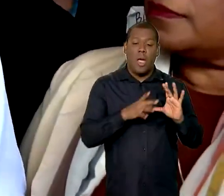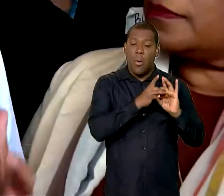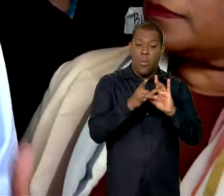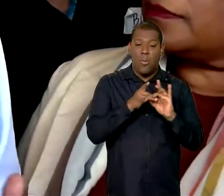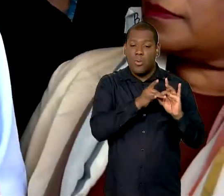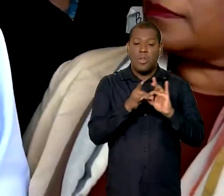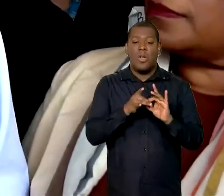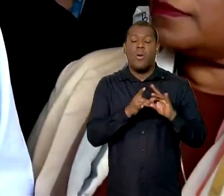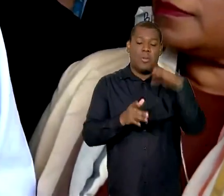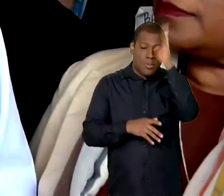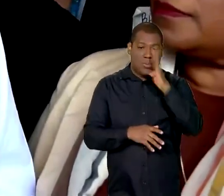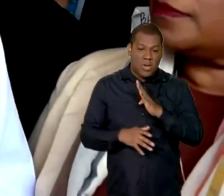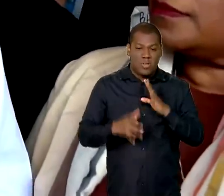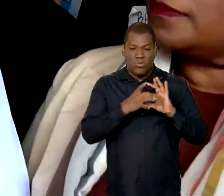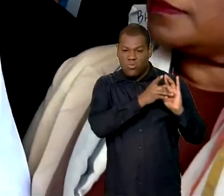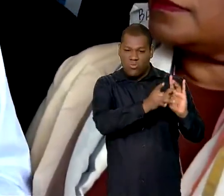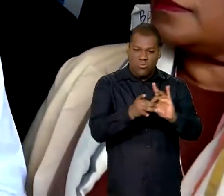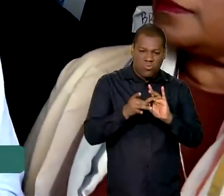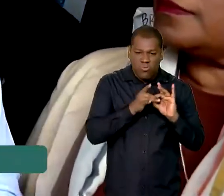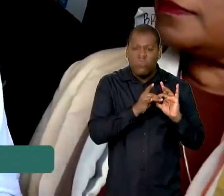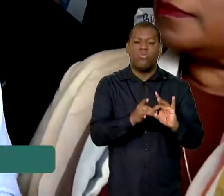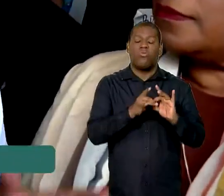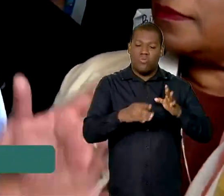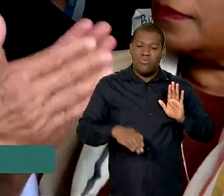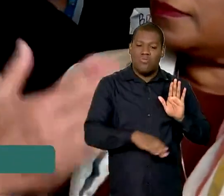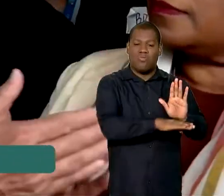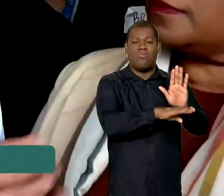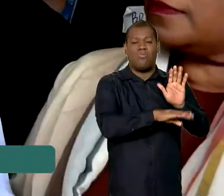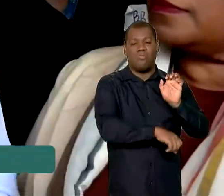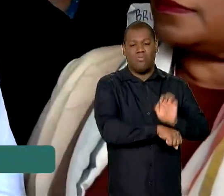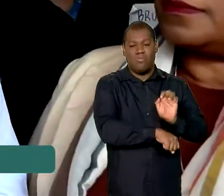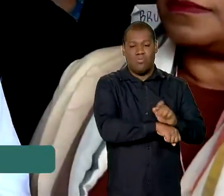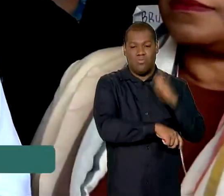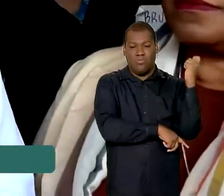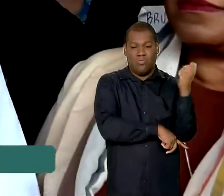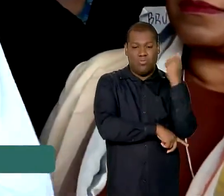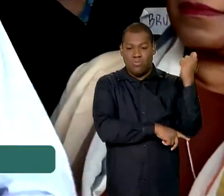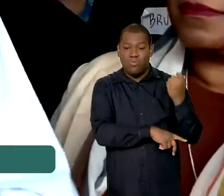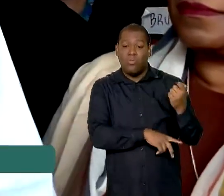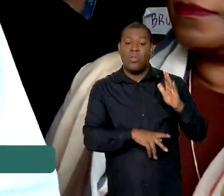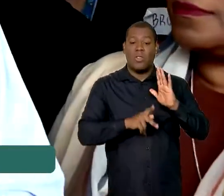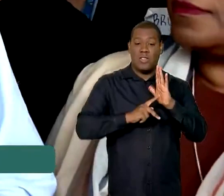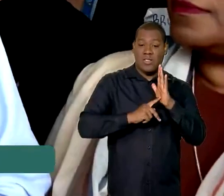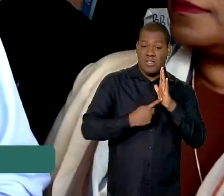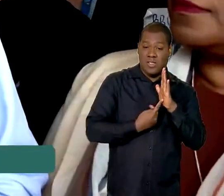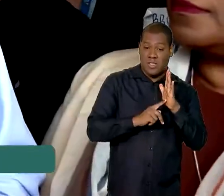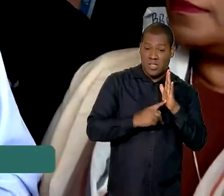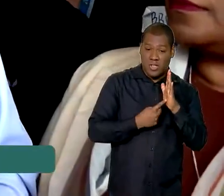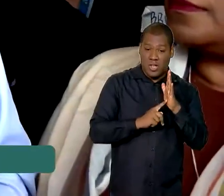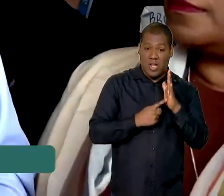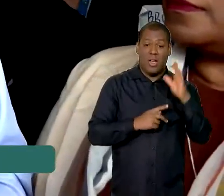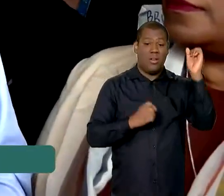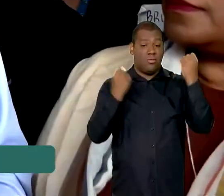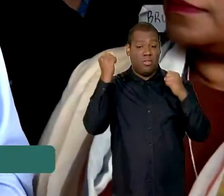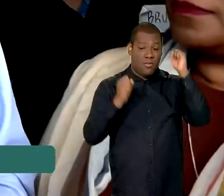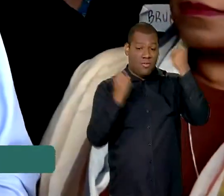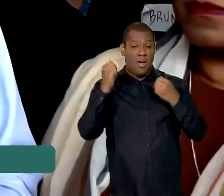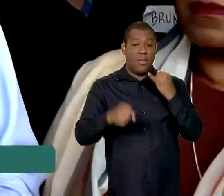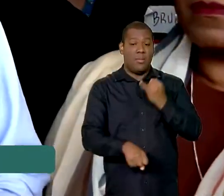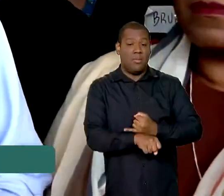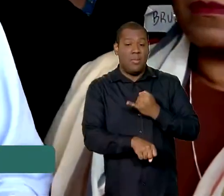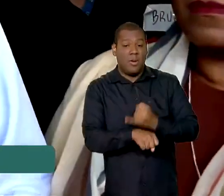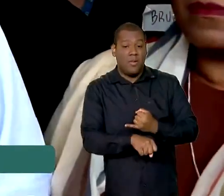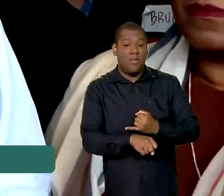eu quero agradecer essa solidariedade aqui, o Sindicato dos Metaluxos. Estamos aqui na região norte de